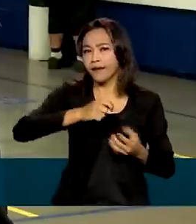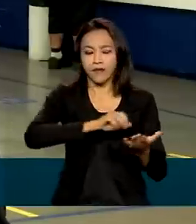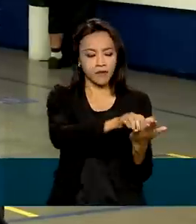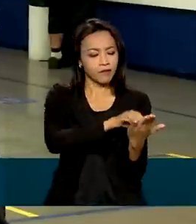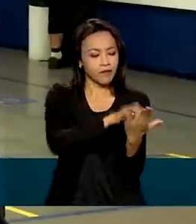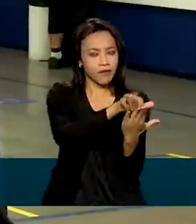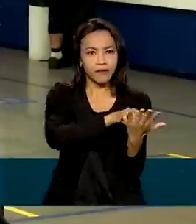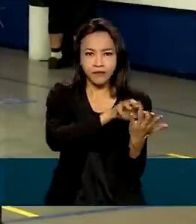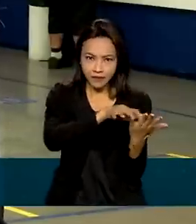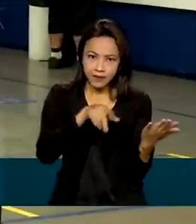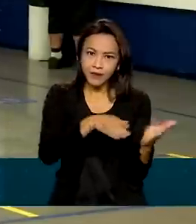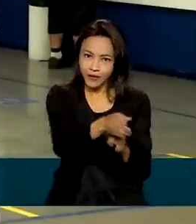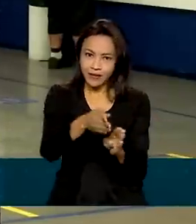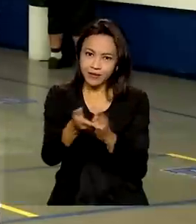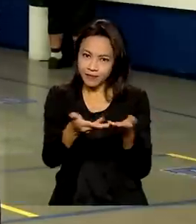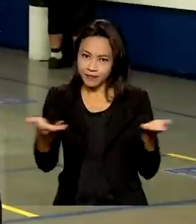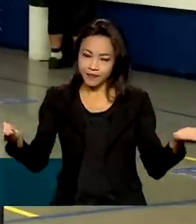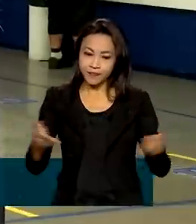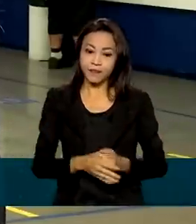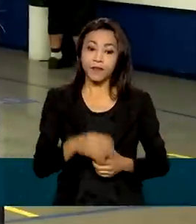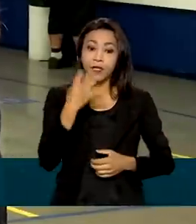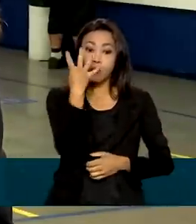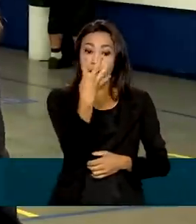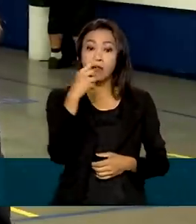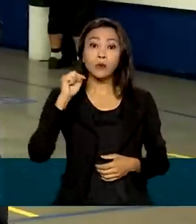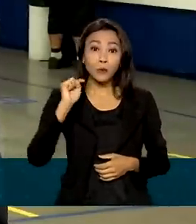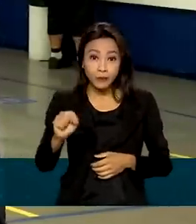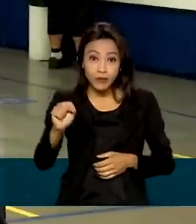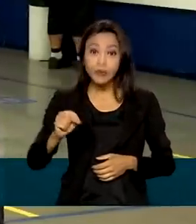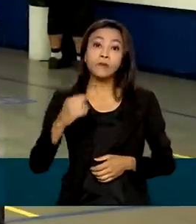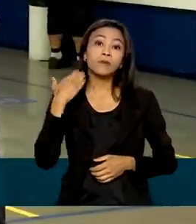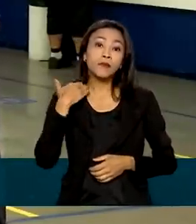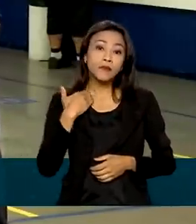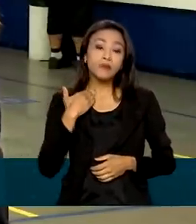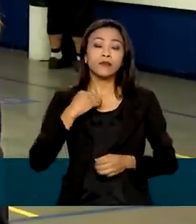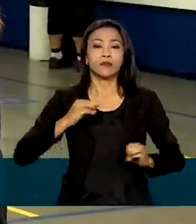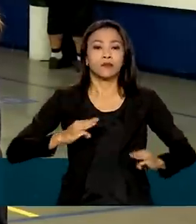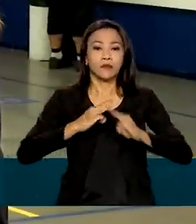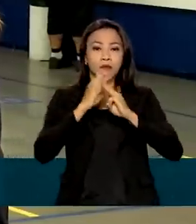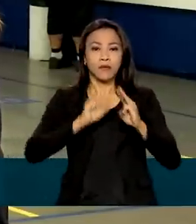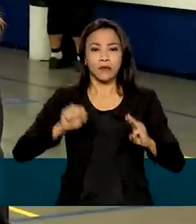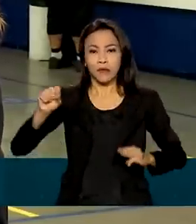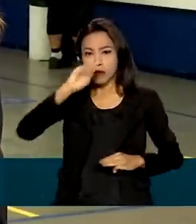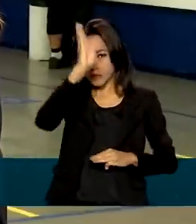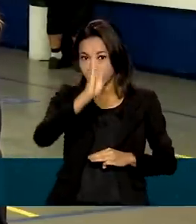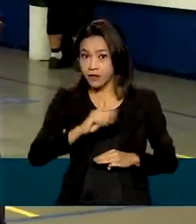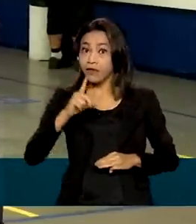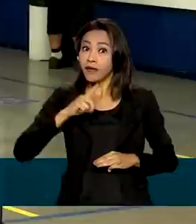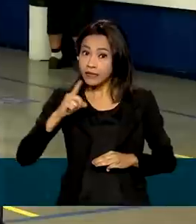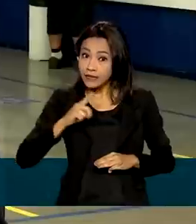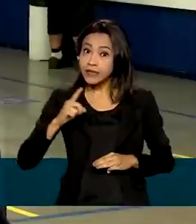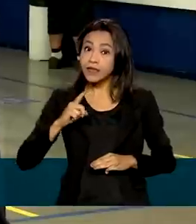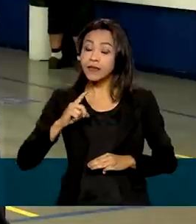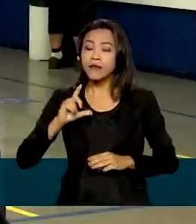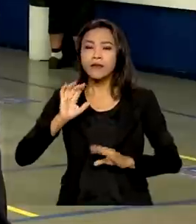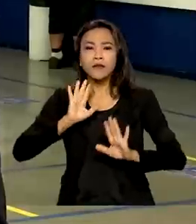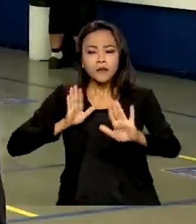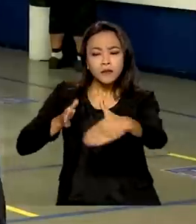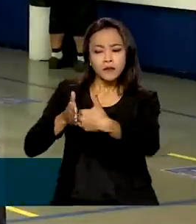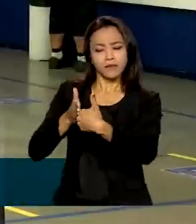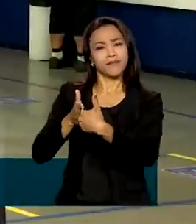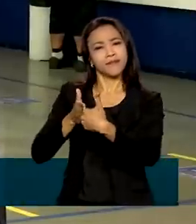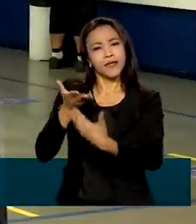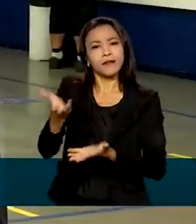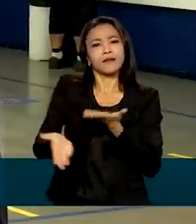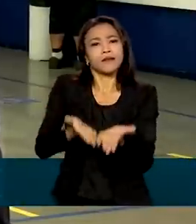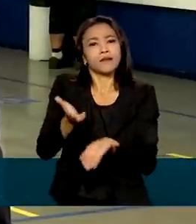Até o fim do ano, 4 mil agências da Caixa em todo o país passarão a ter espaços dedicados às mulheres e 8 mil